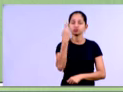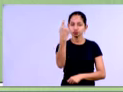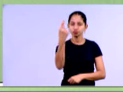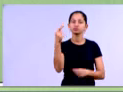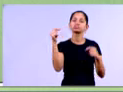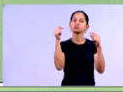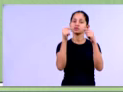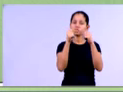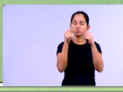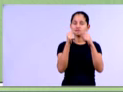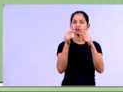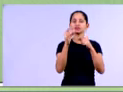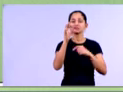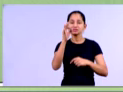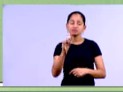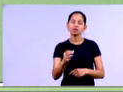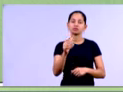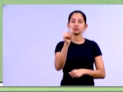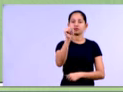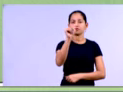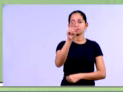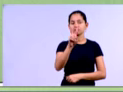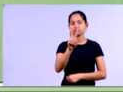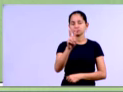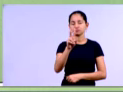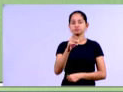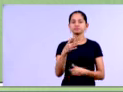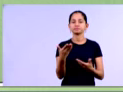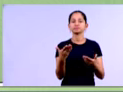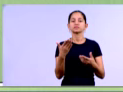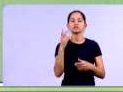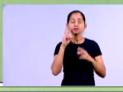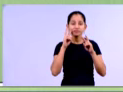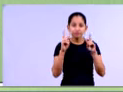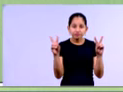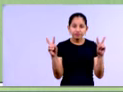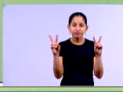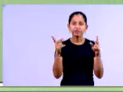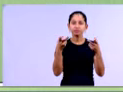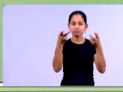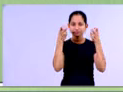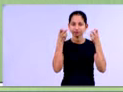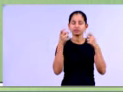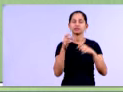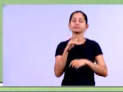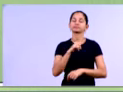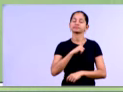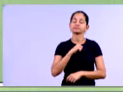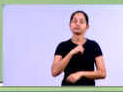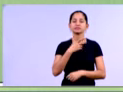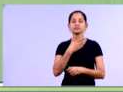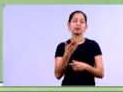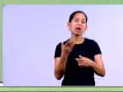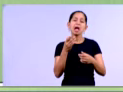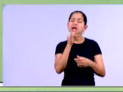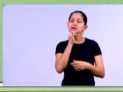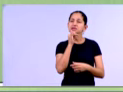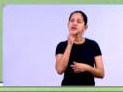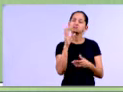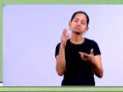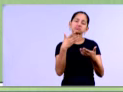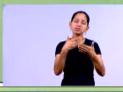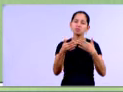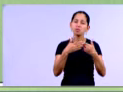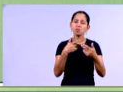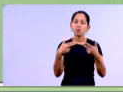correspondente de análise vertical, né, que nós estamos circulando para vocês verem, tá? Aqui no caso do realizável a longo prazo, não há nada, né, zero, então